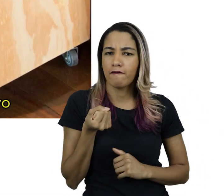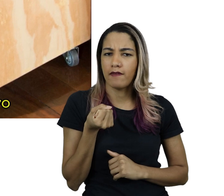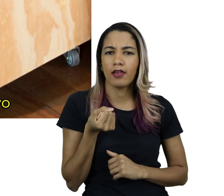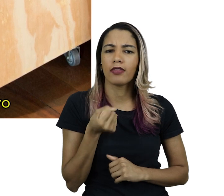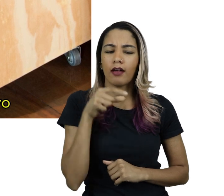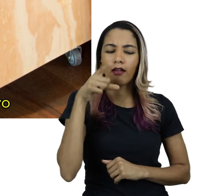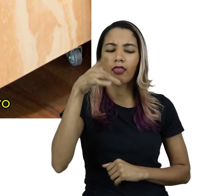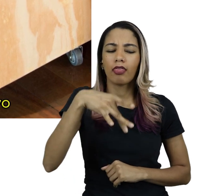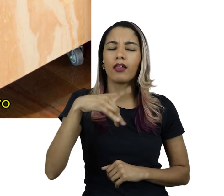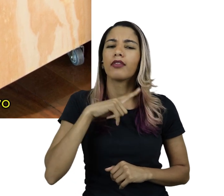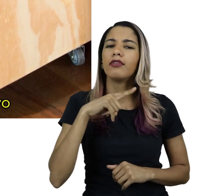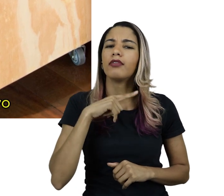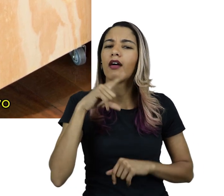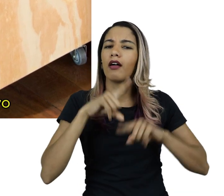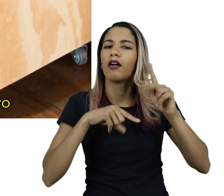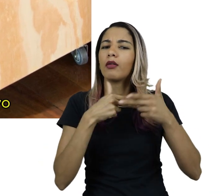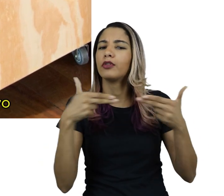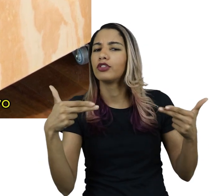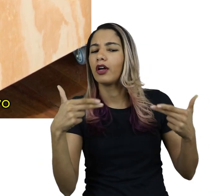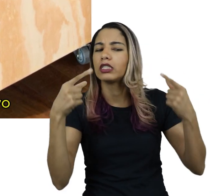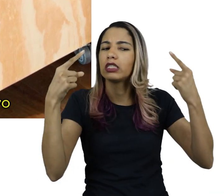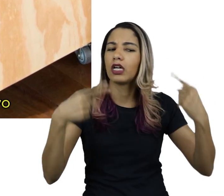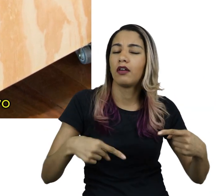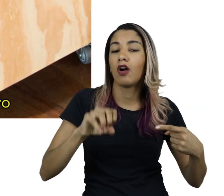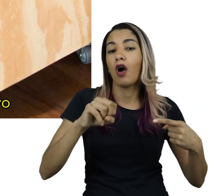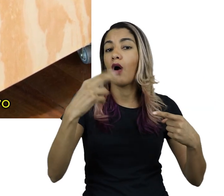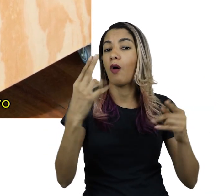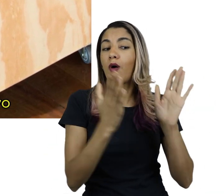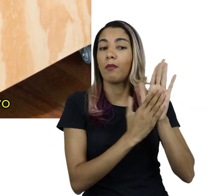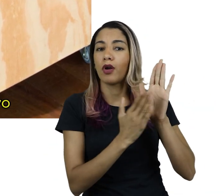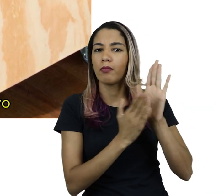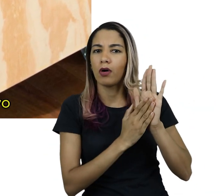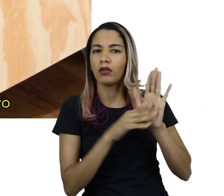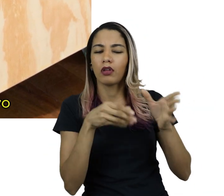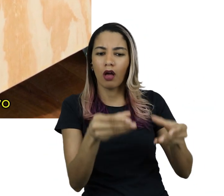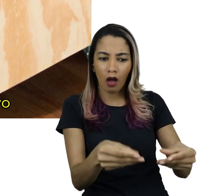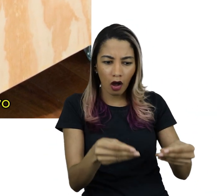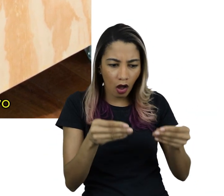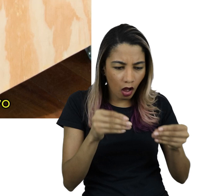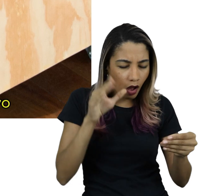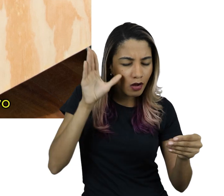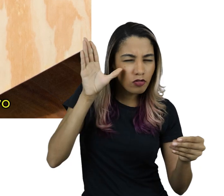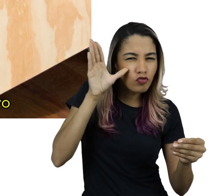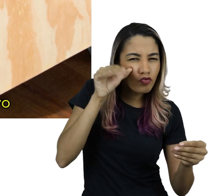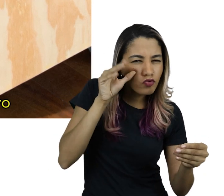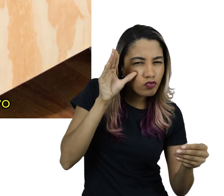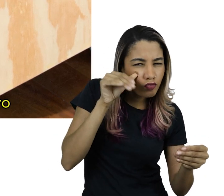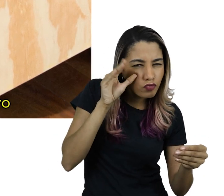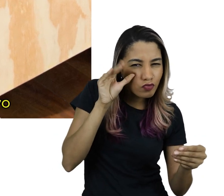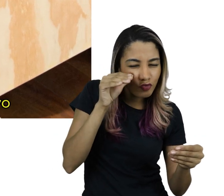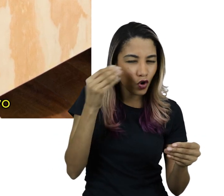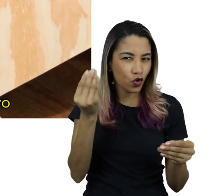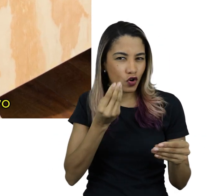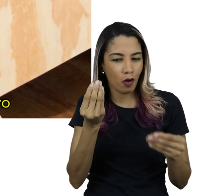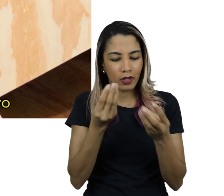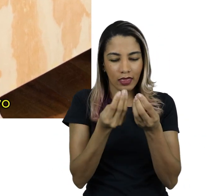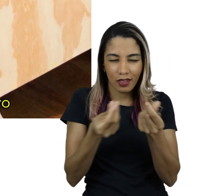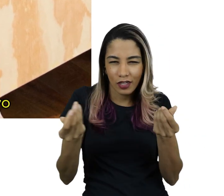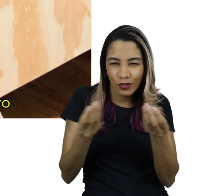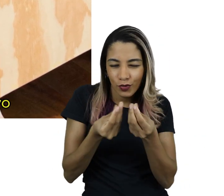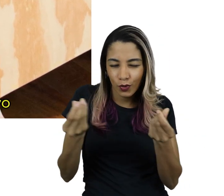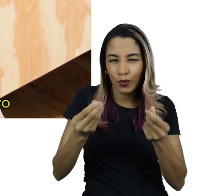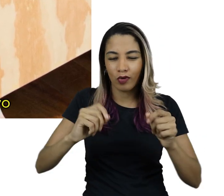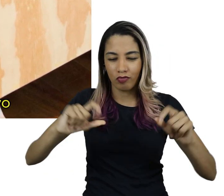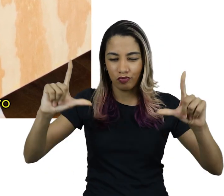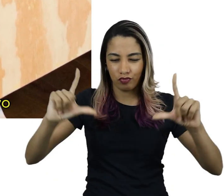gaveta continha um objeto e um desafio ou proposta que despertavam a curiosidade e os sentidos